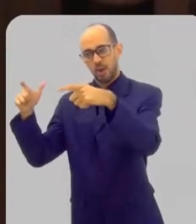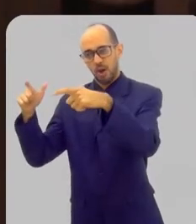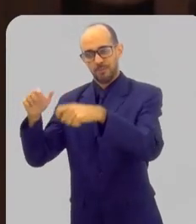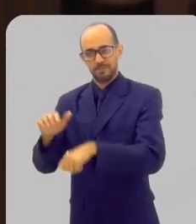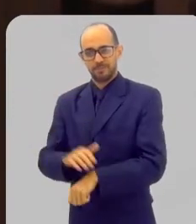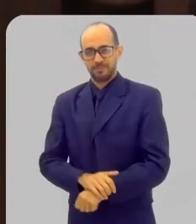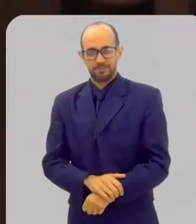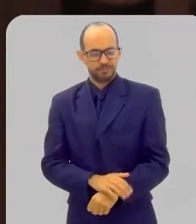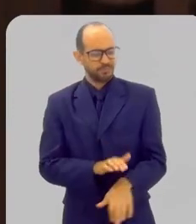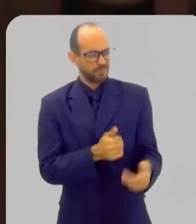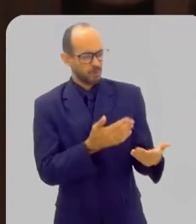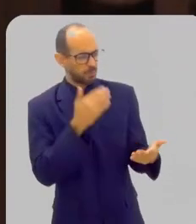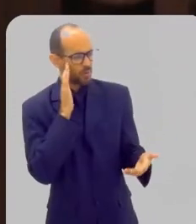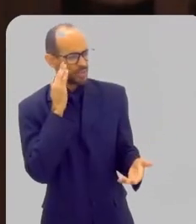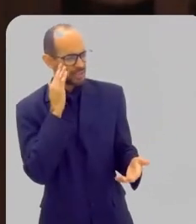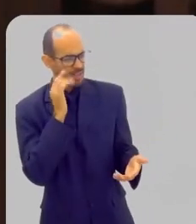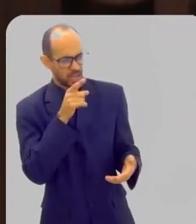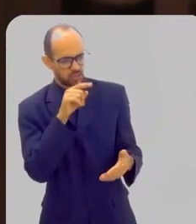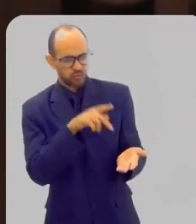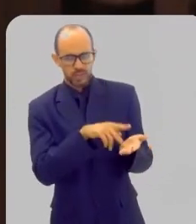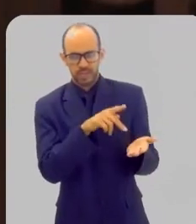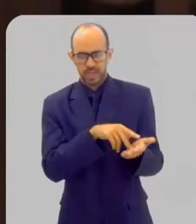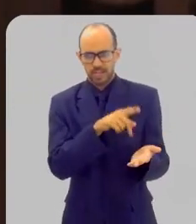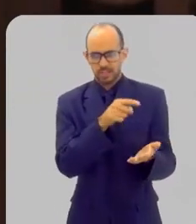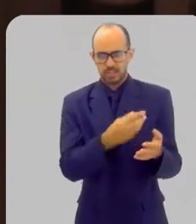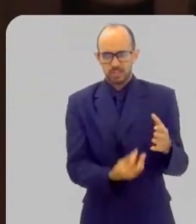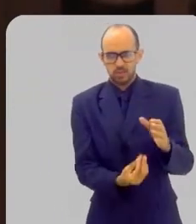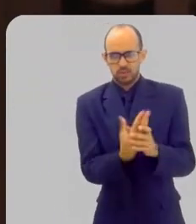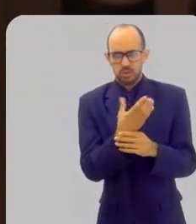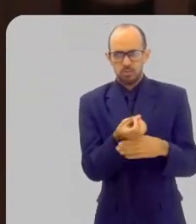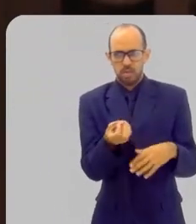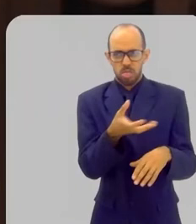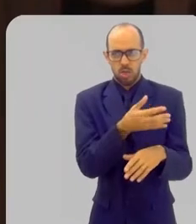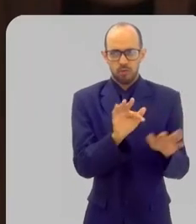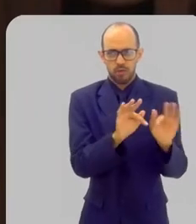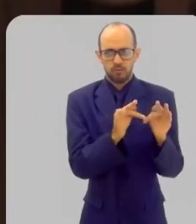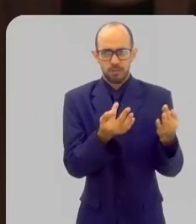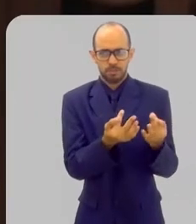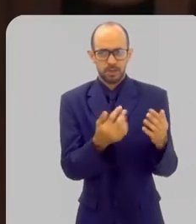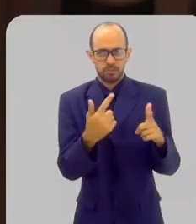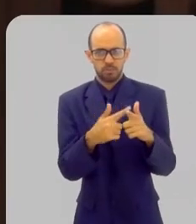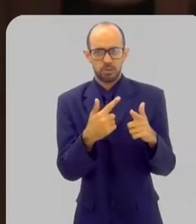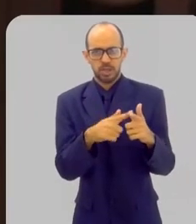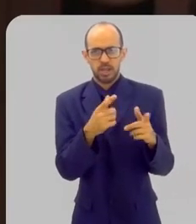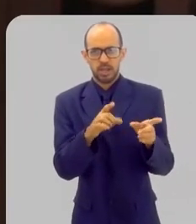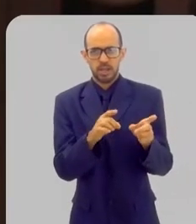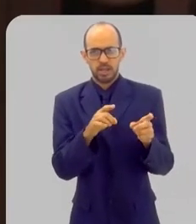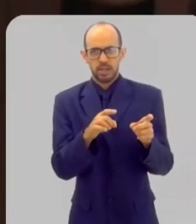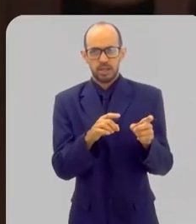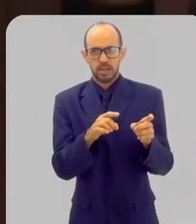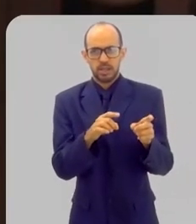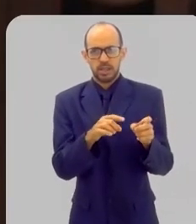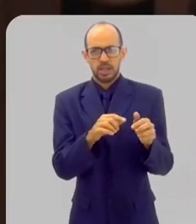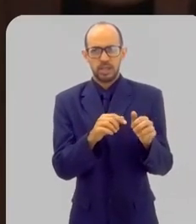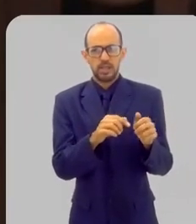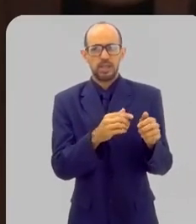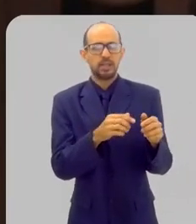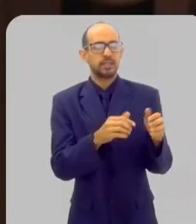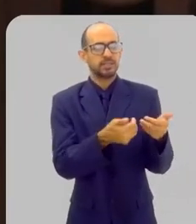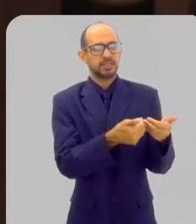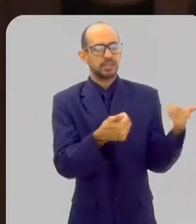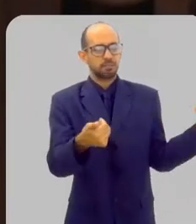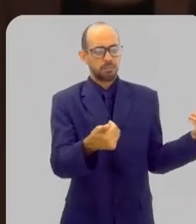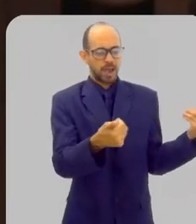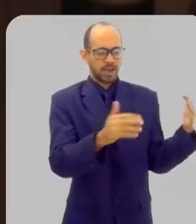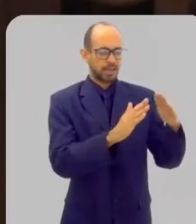eu entender, verdadeiramente, eles estão fundando uma nova família, porque ele deixa a igreja doméstica da família,